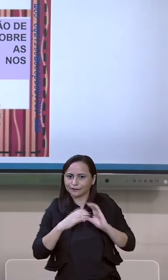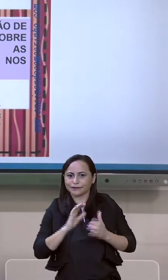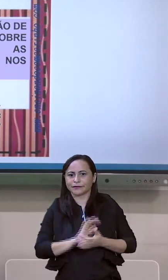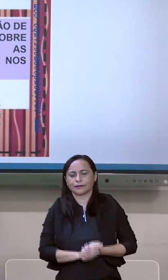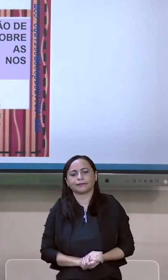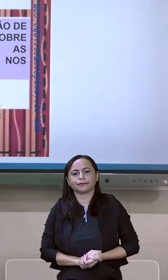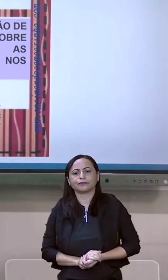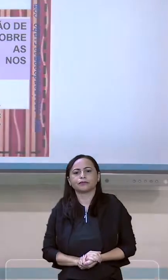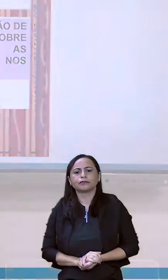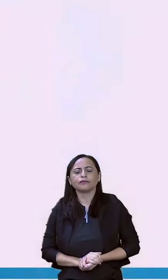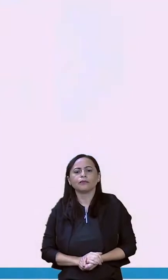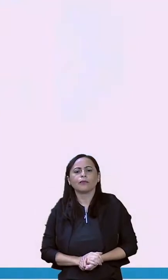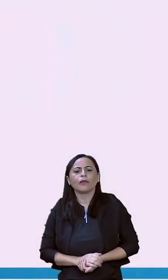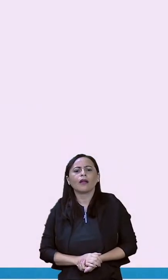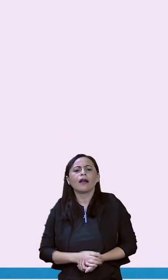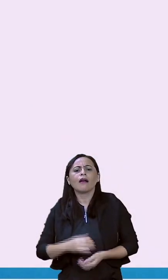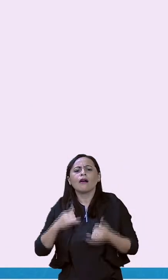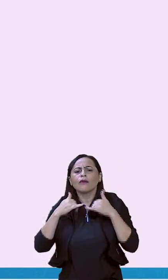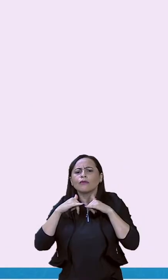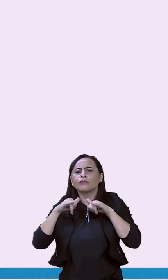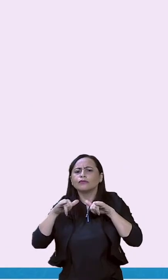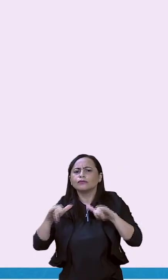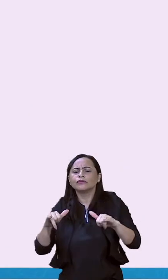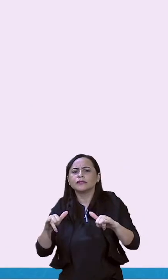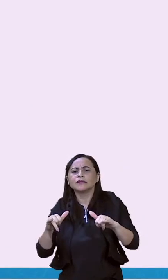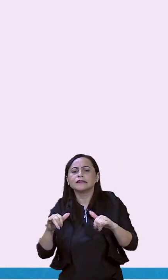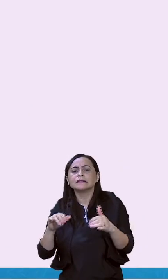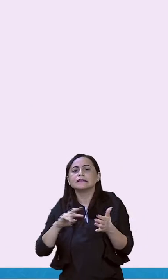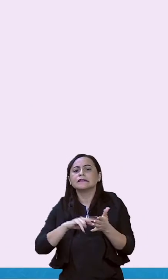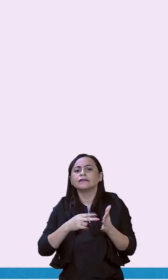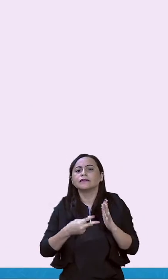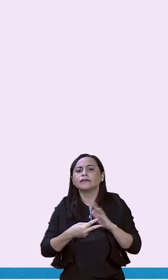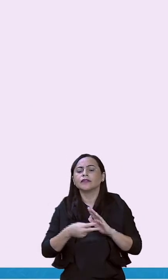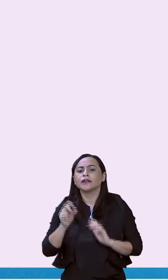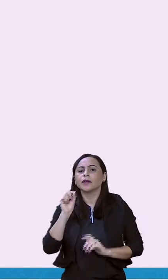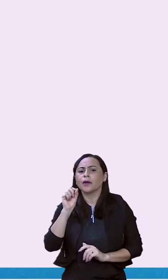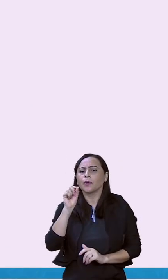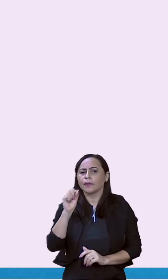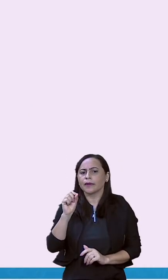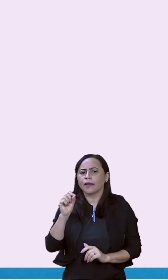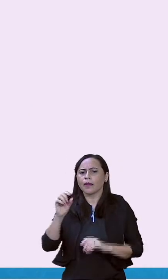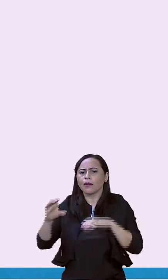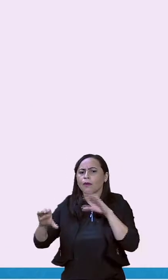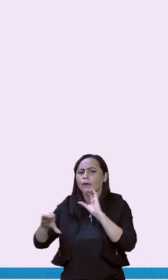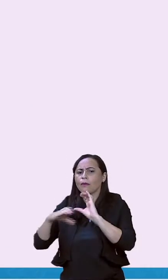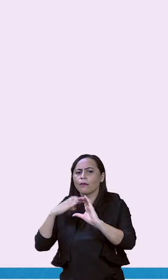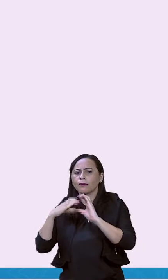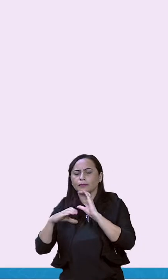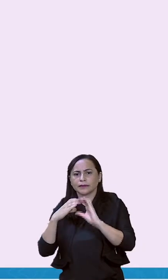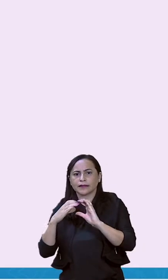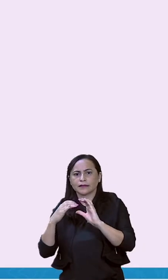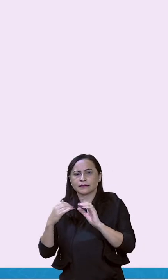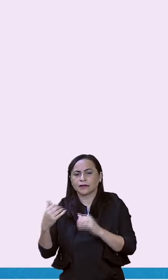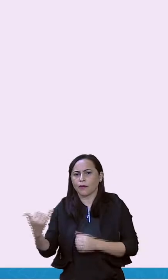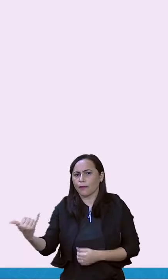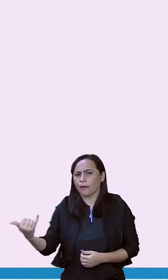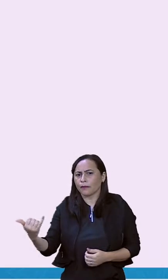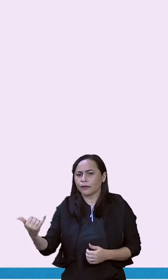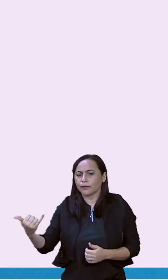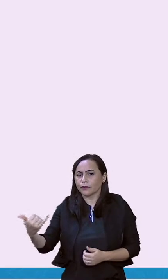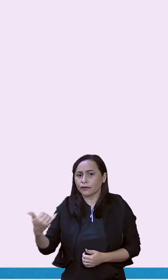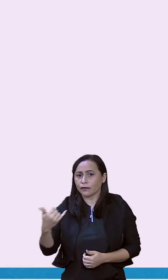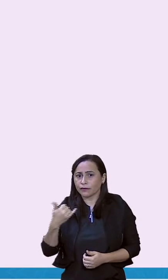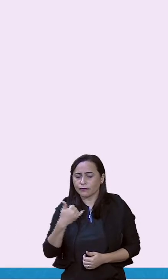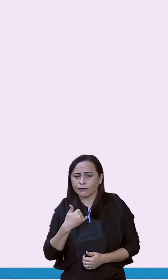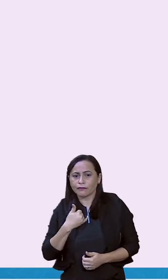Notícia é um relato que tem a intenção de informar seus leitores sobre fatos